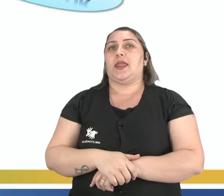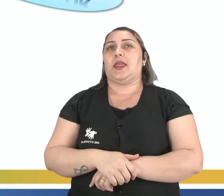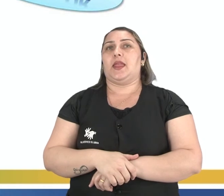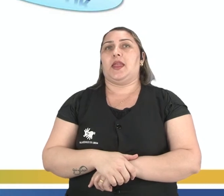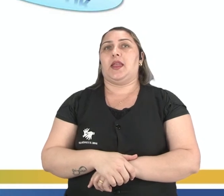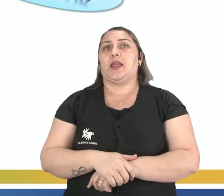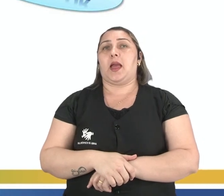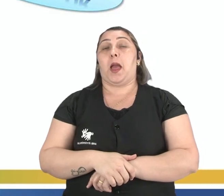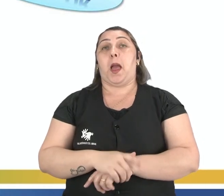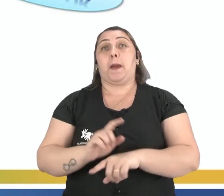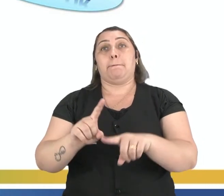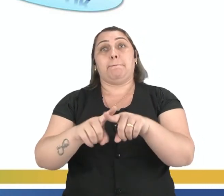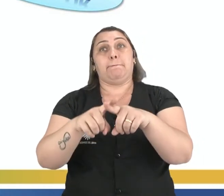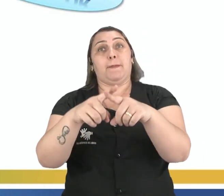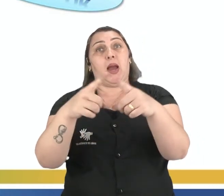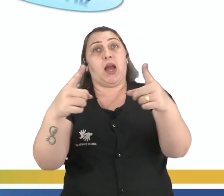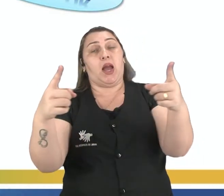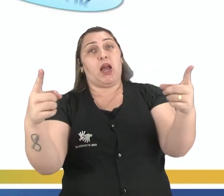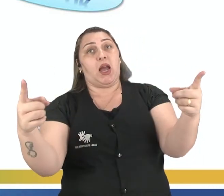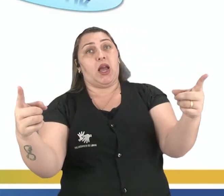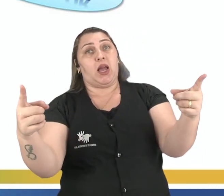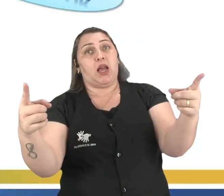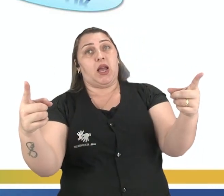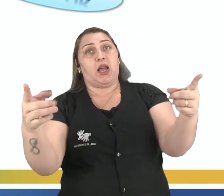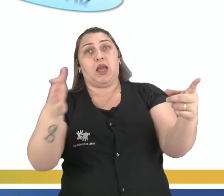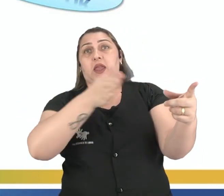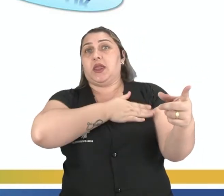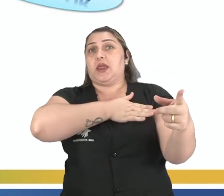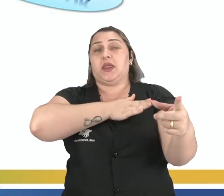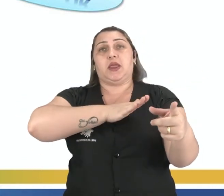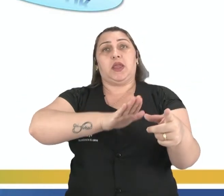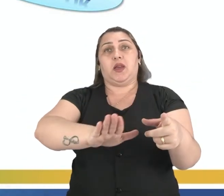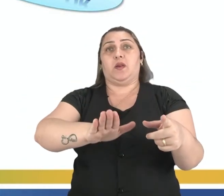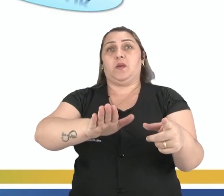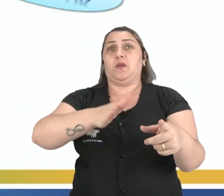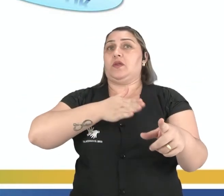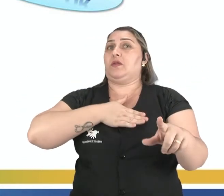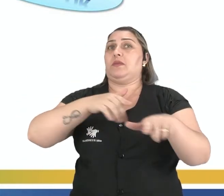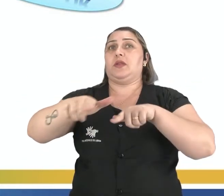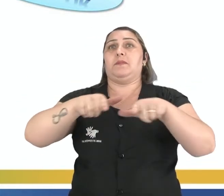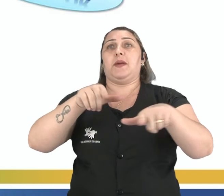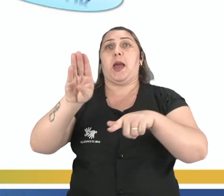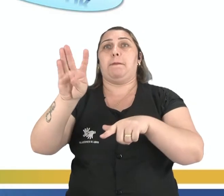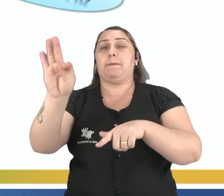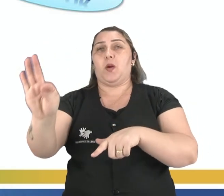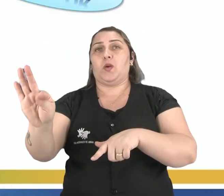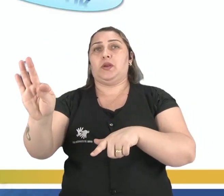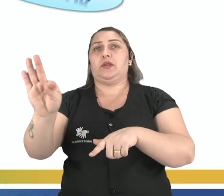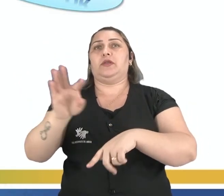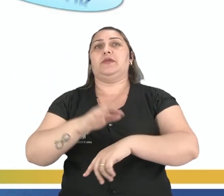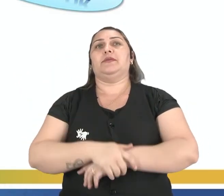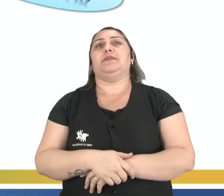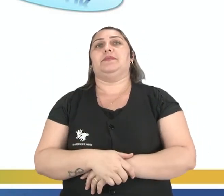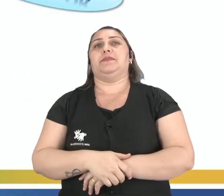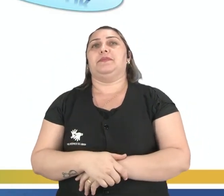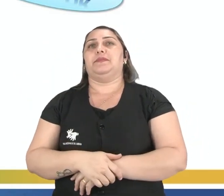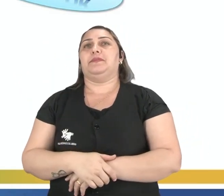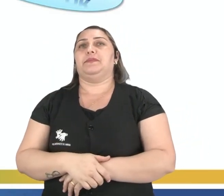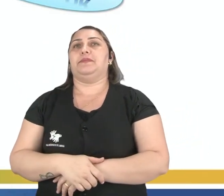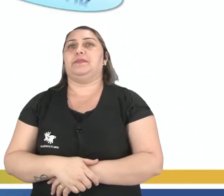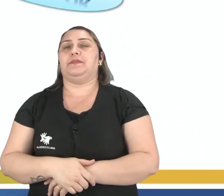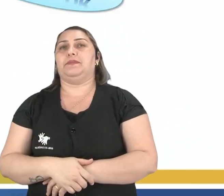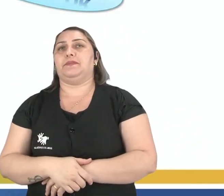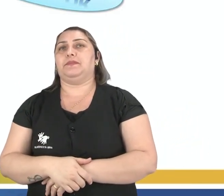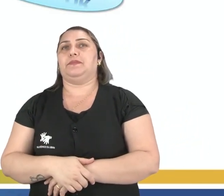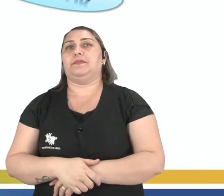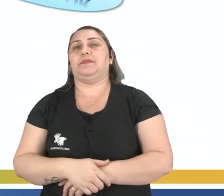meu trabalho. Olha aí. Sou médico e trabalho no hospital. Agora, vou trocar a ideia. But, I don't like my job. Mas eu não